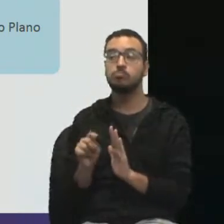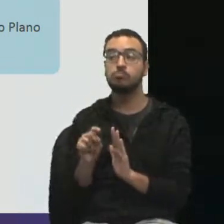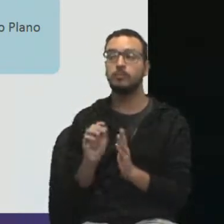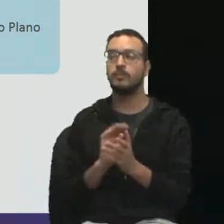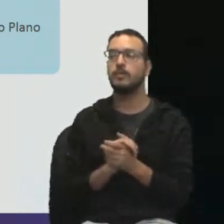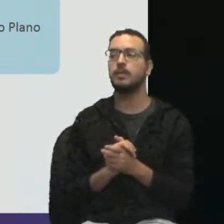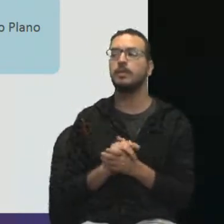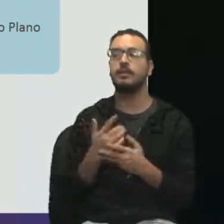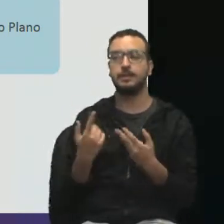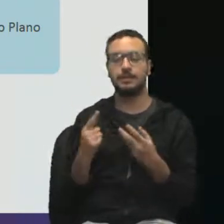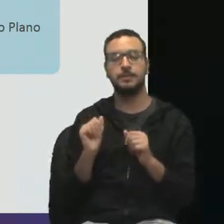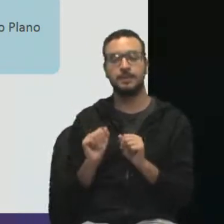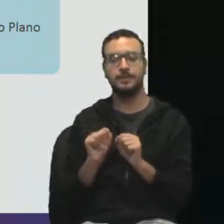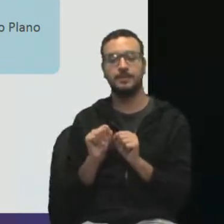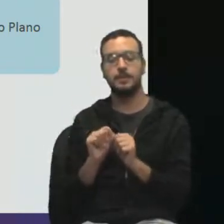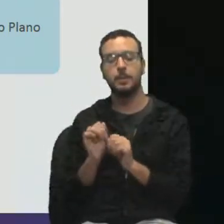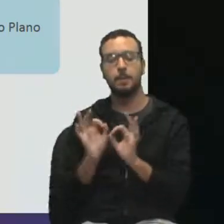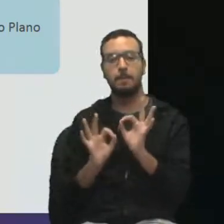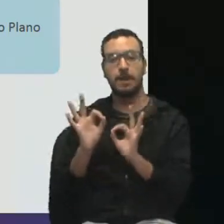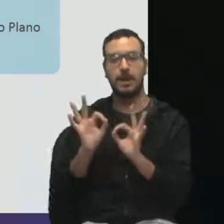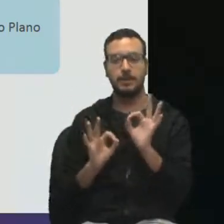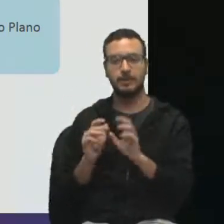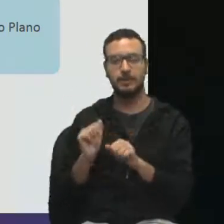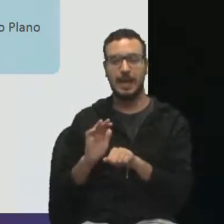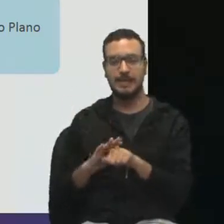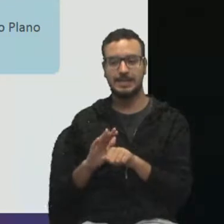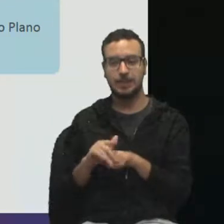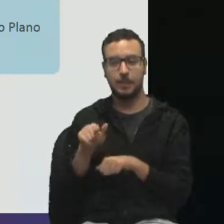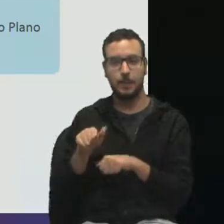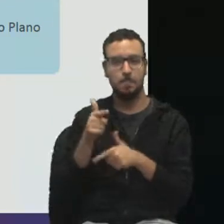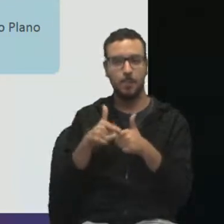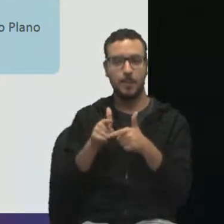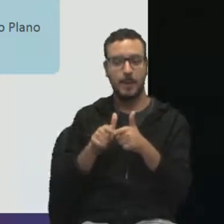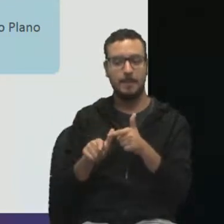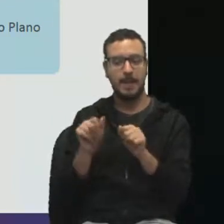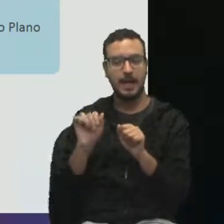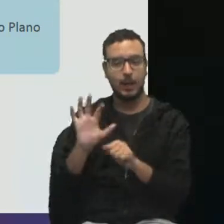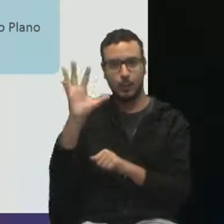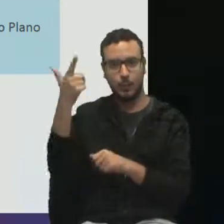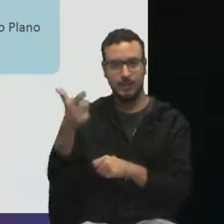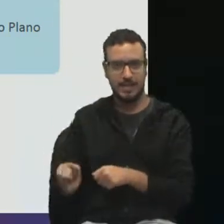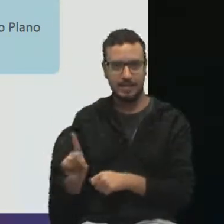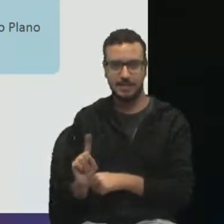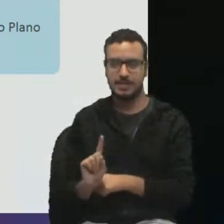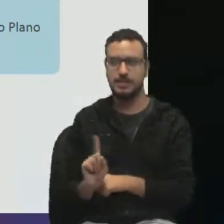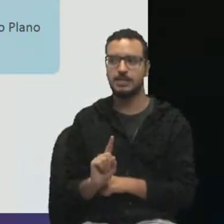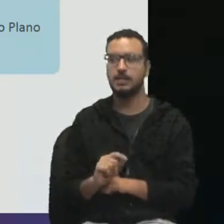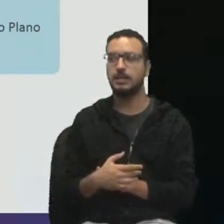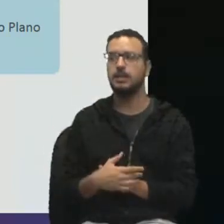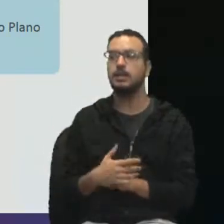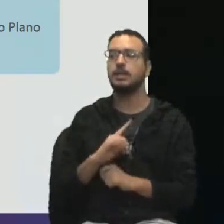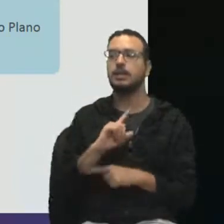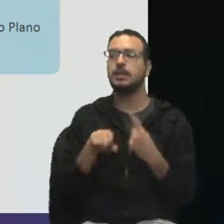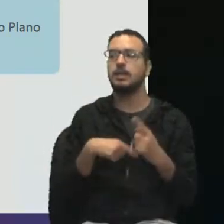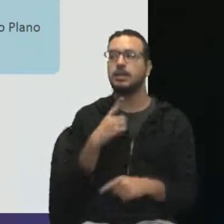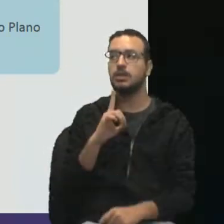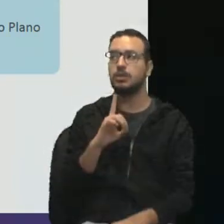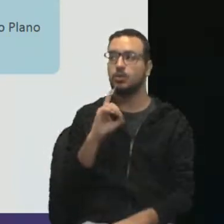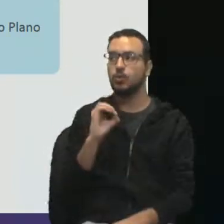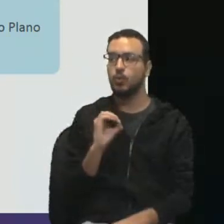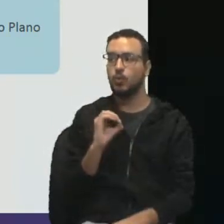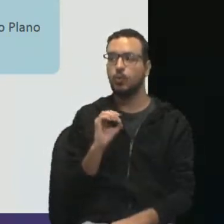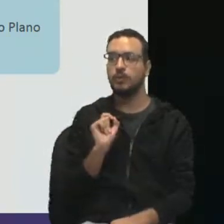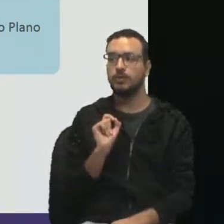de ação para que esse problema não aconteça mais. Então, está planejado. Agora, vou fazer o do, que é o